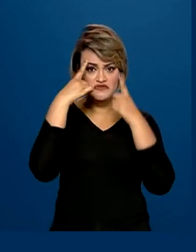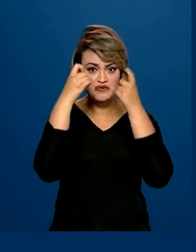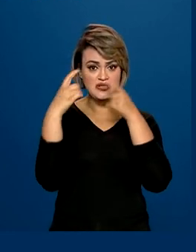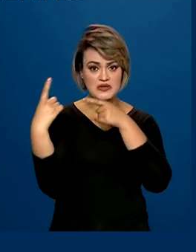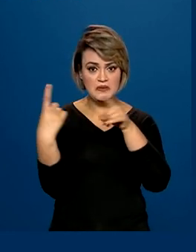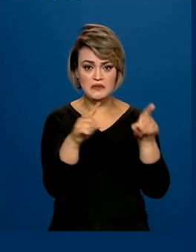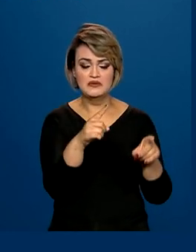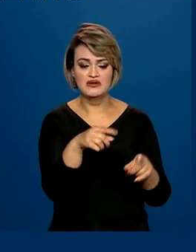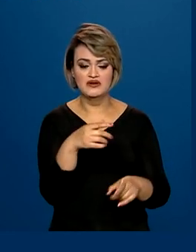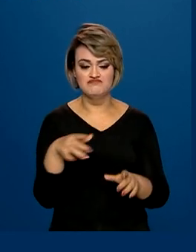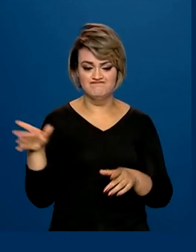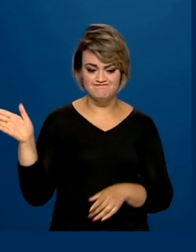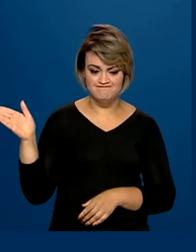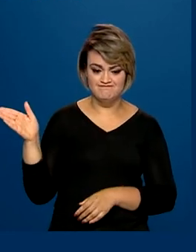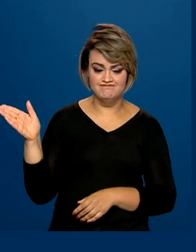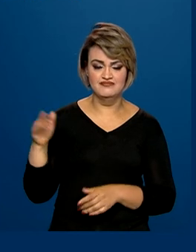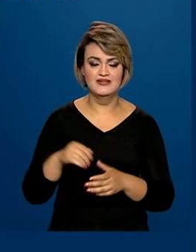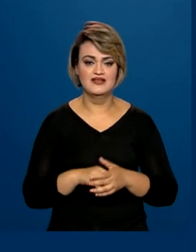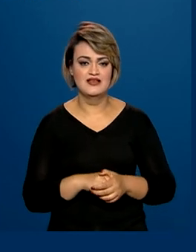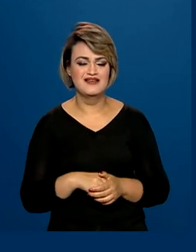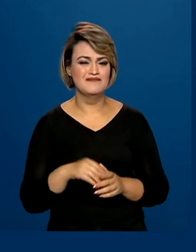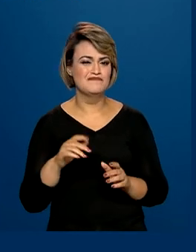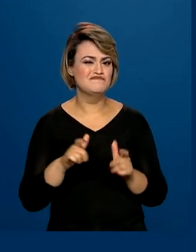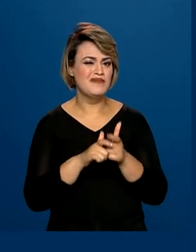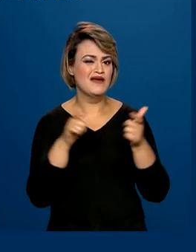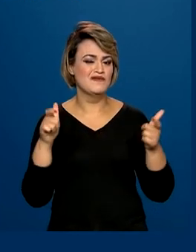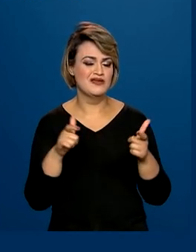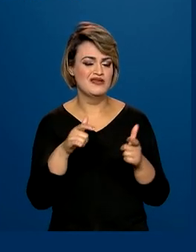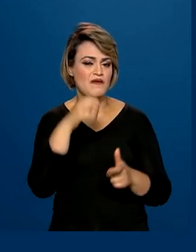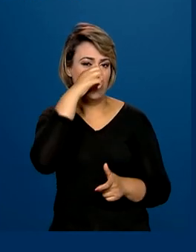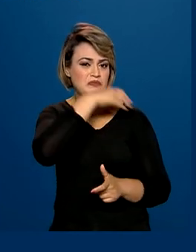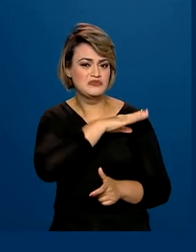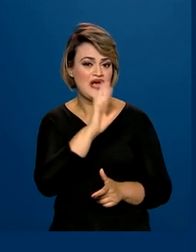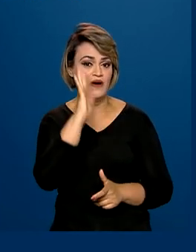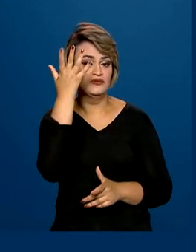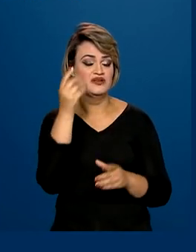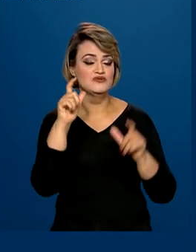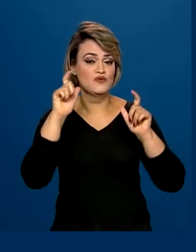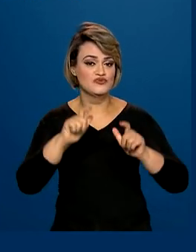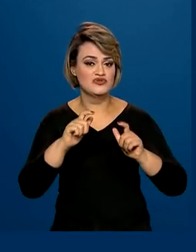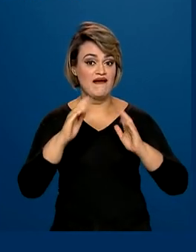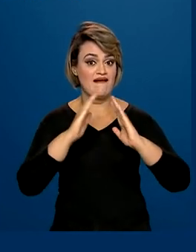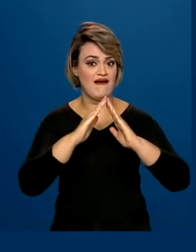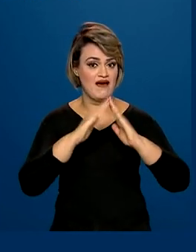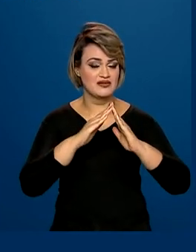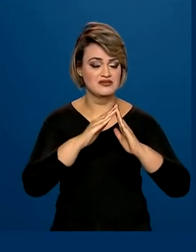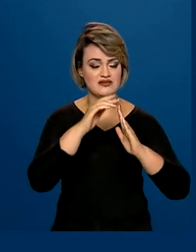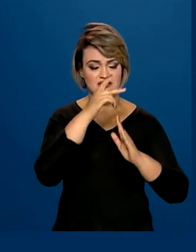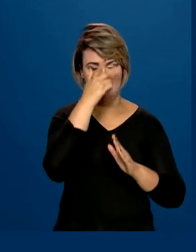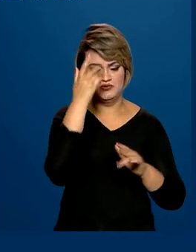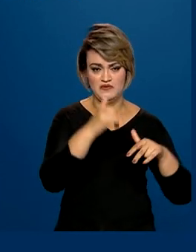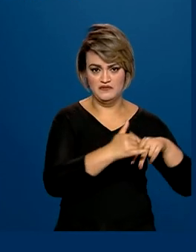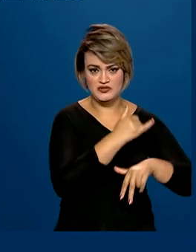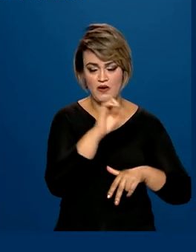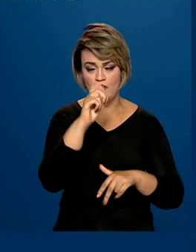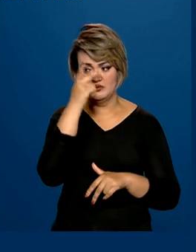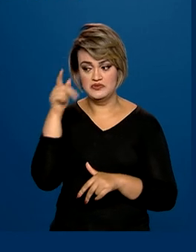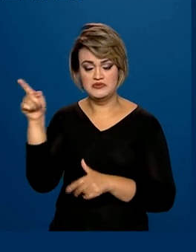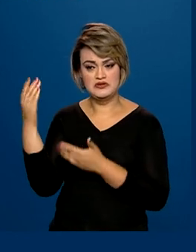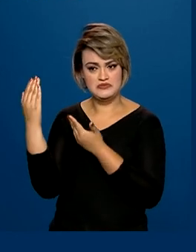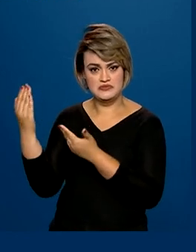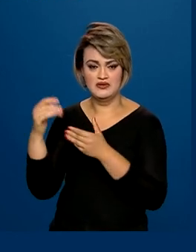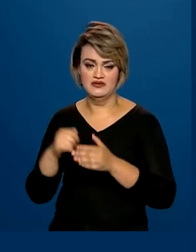sexual contra esse público. Geralmente, o abuso é cometido na casa do suspeito ou da vítima. A maior